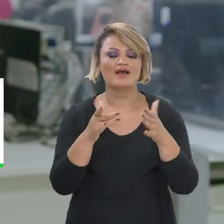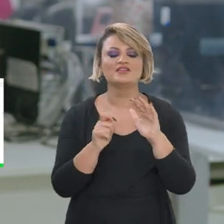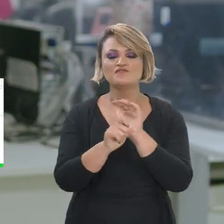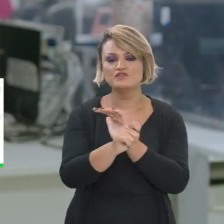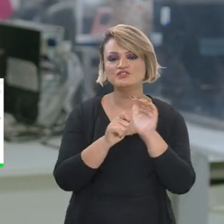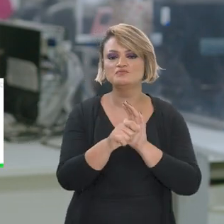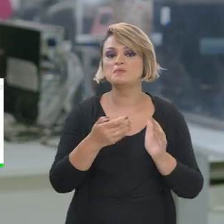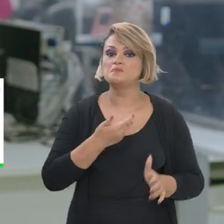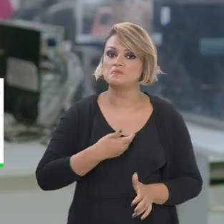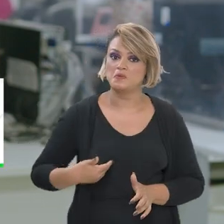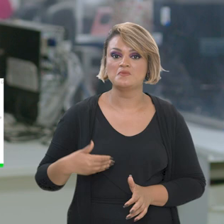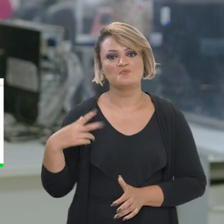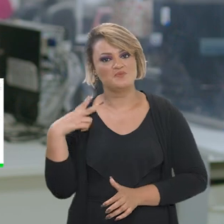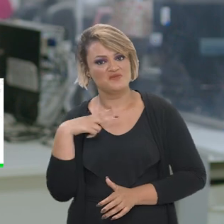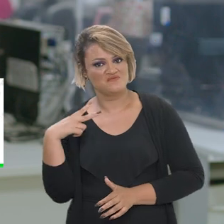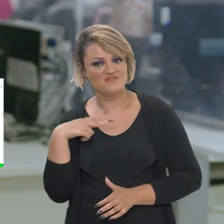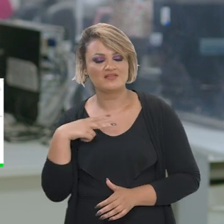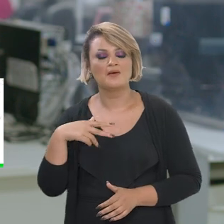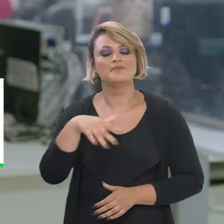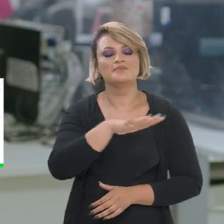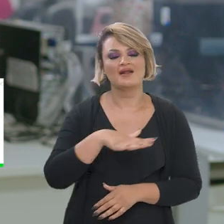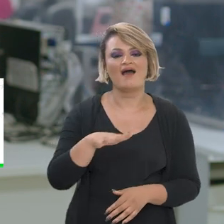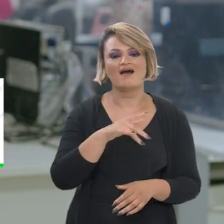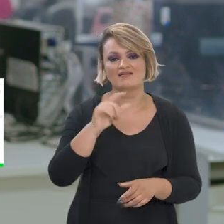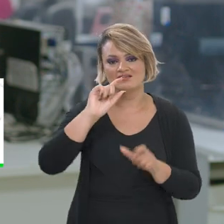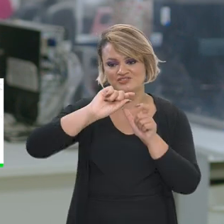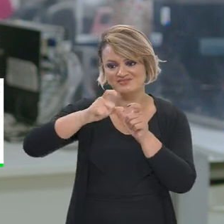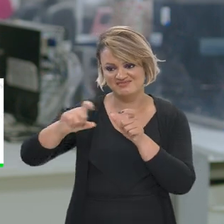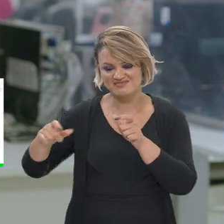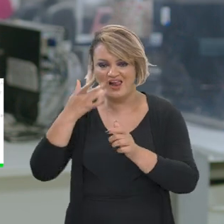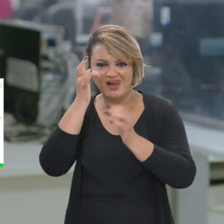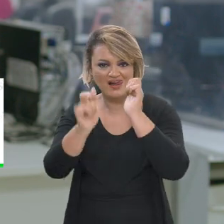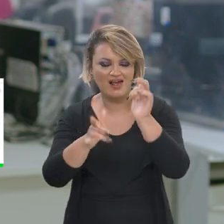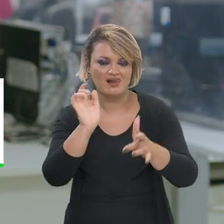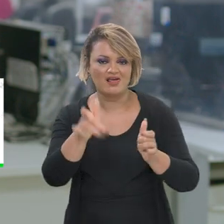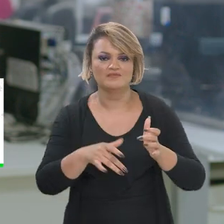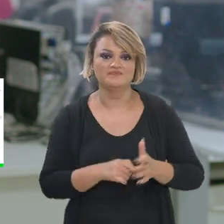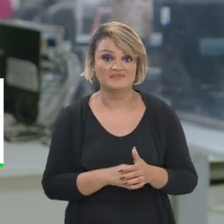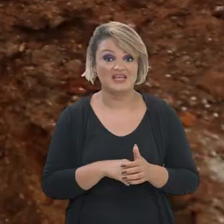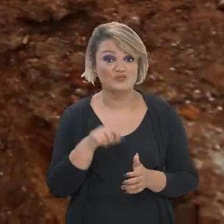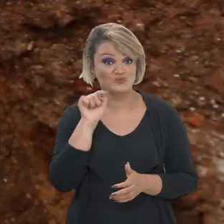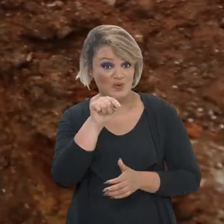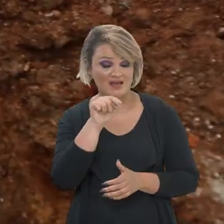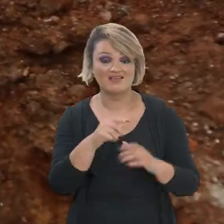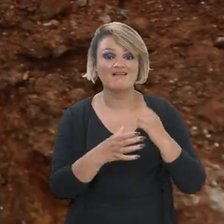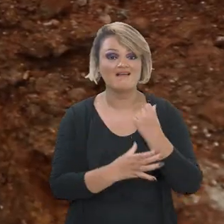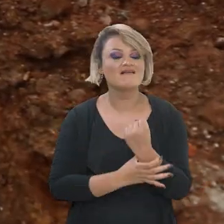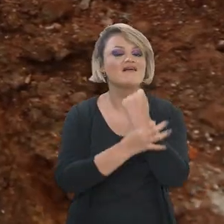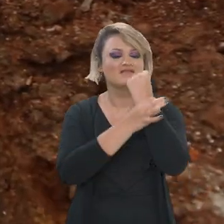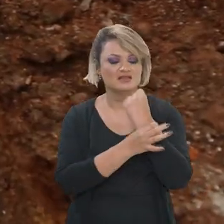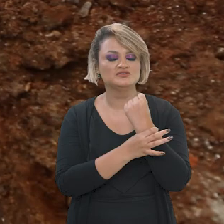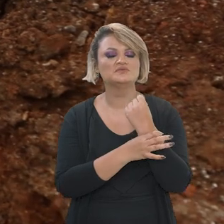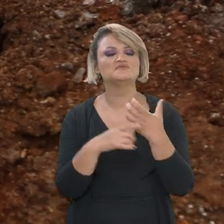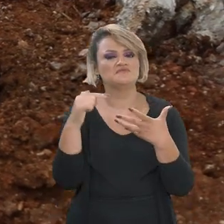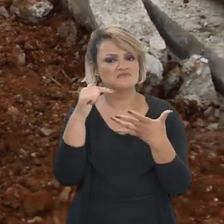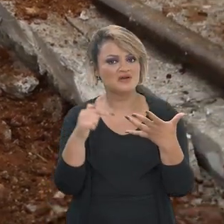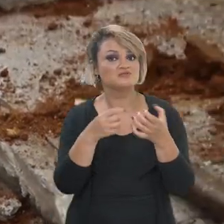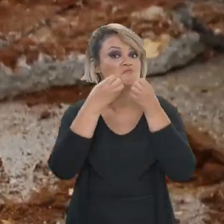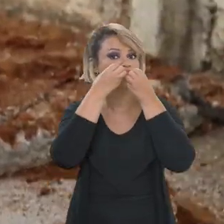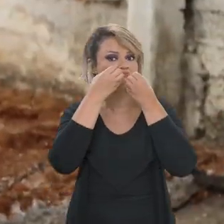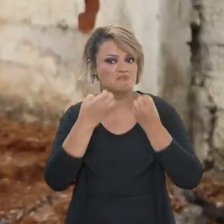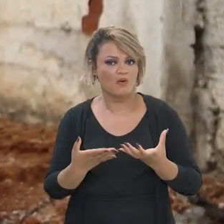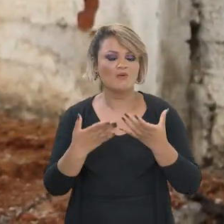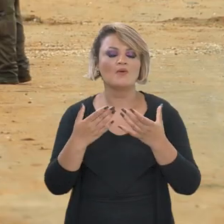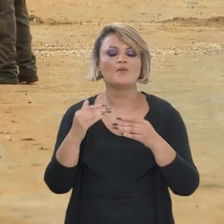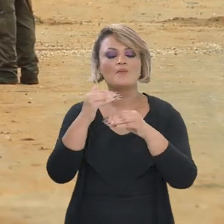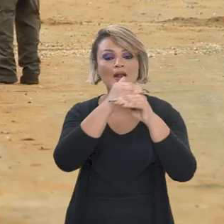que destravam investimentos públicos e privados para o setor de saneamento no país. A regulamentação quer garantir condições